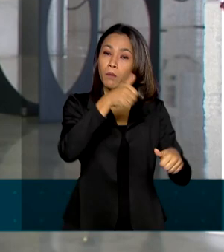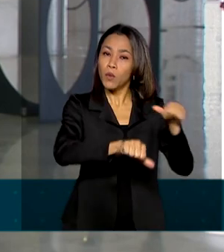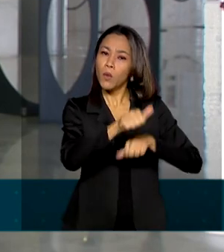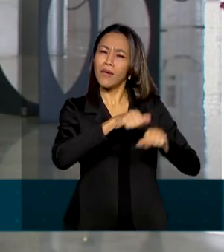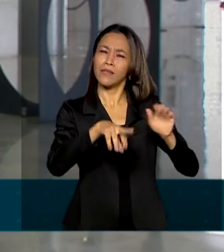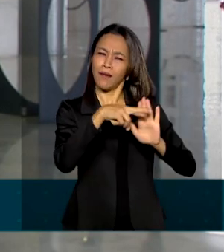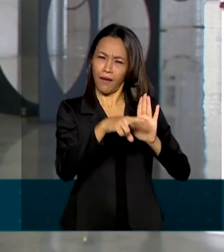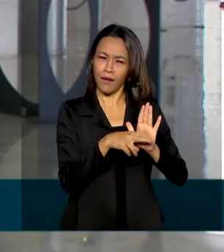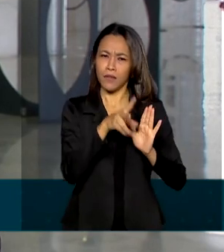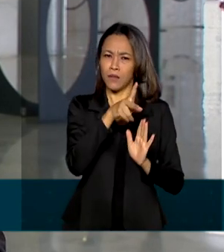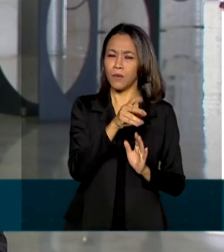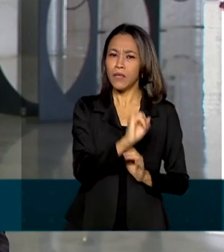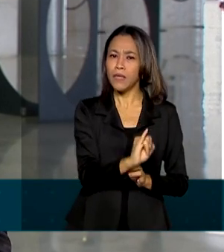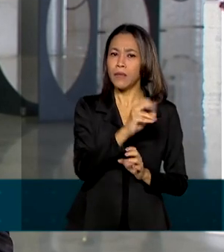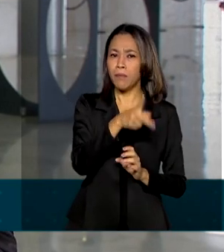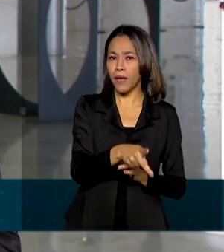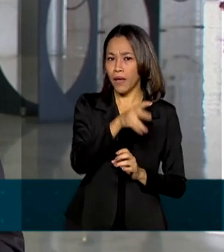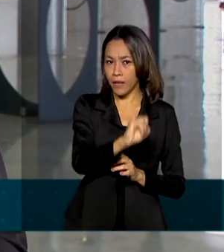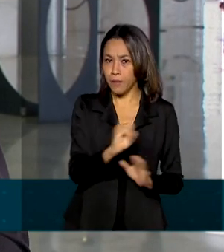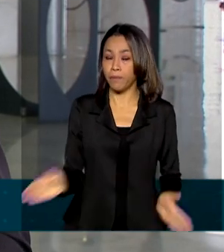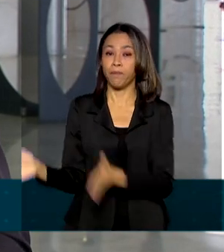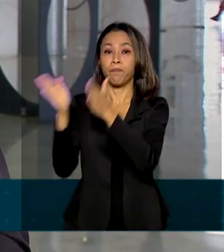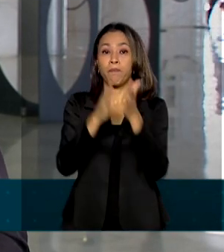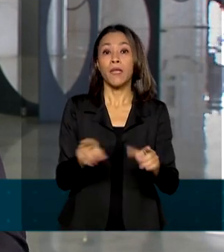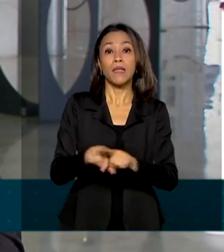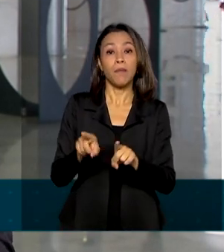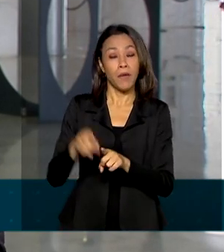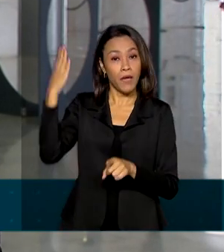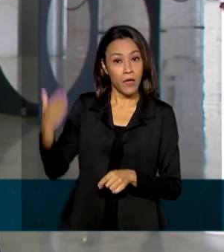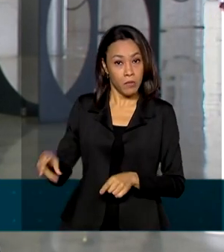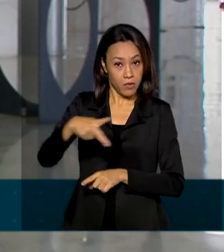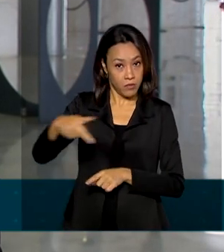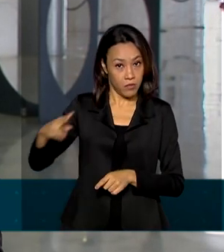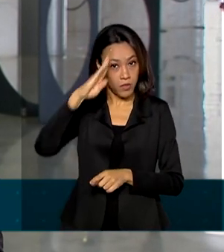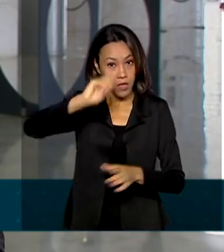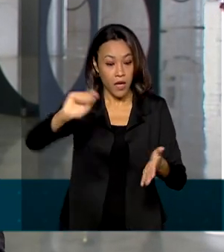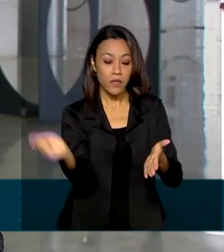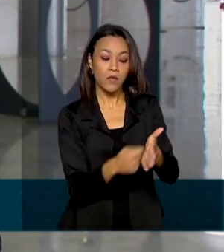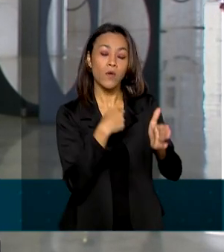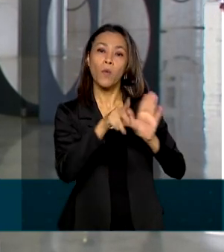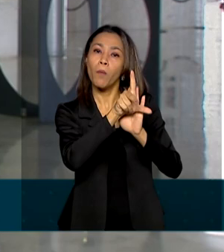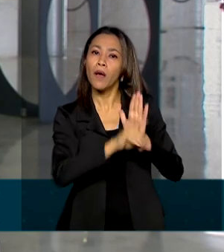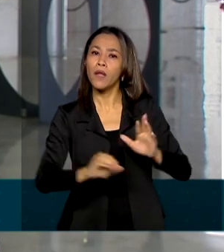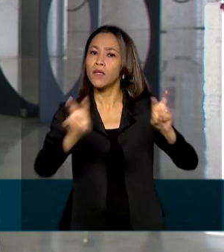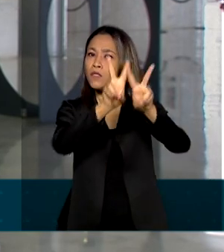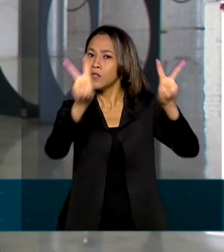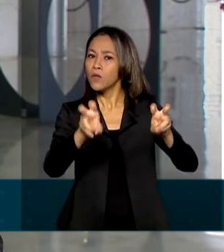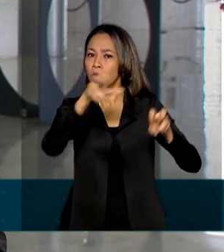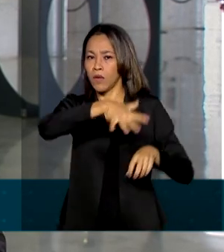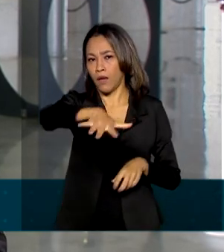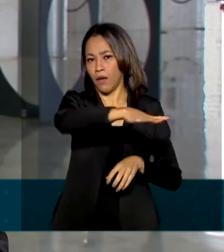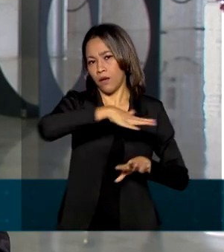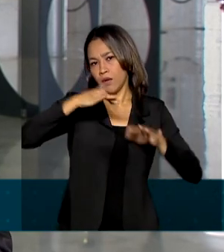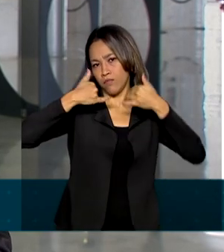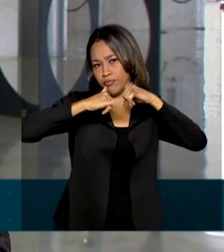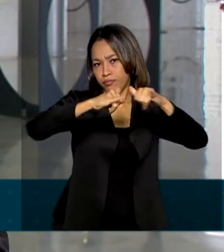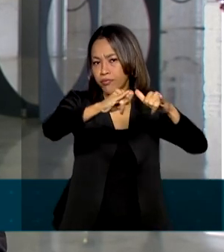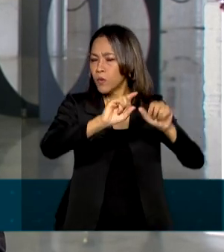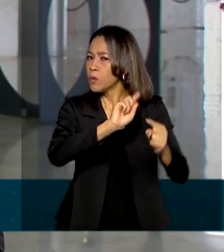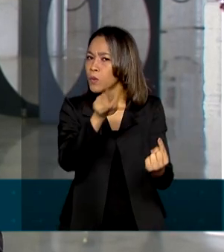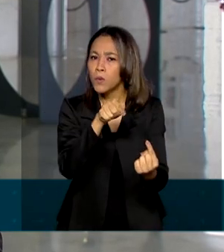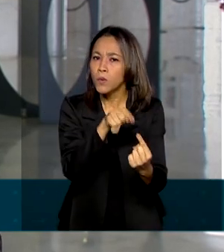setores. Ainda na área econômica, Bolsonaro sancionou uma lei que ameniza os efeitos da pandemia sobre o setor elétrico. E essa lei prevê